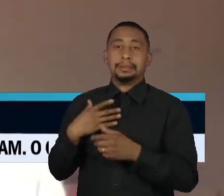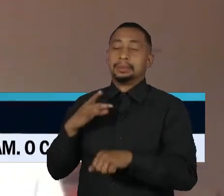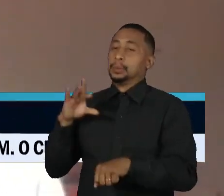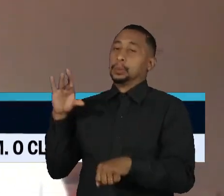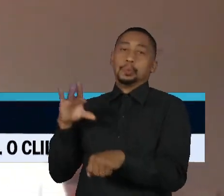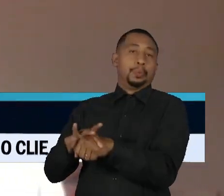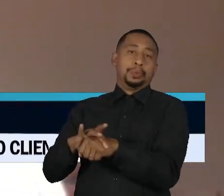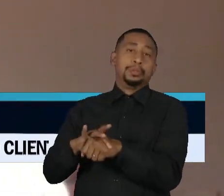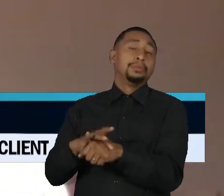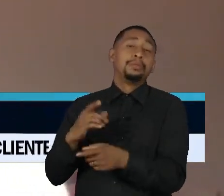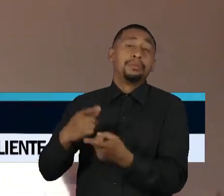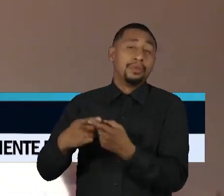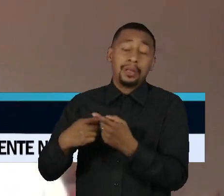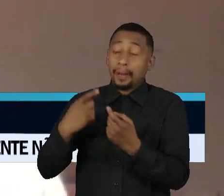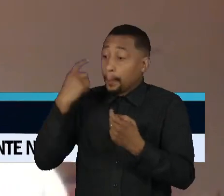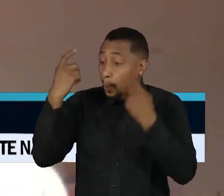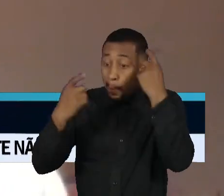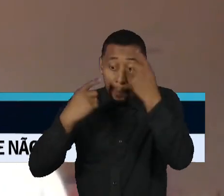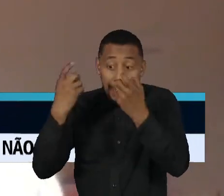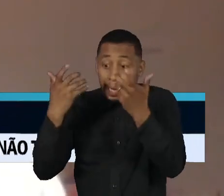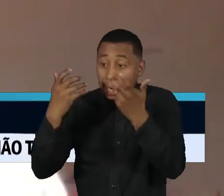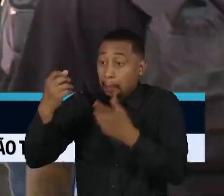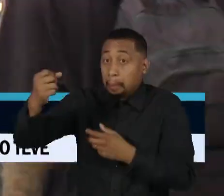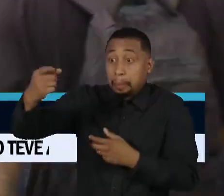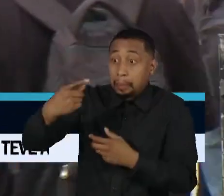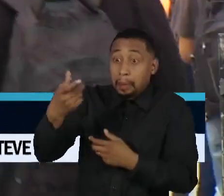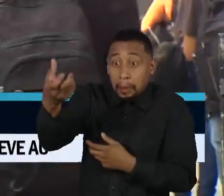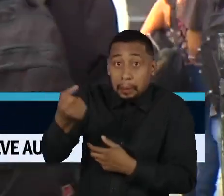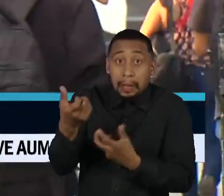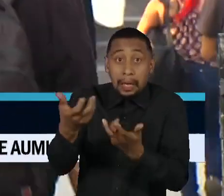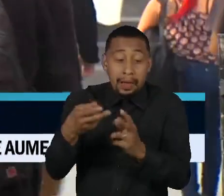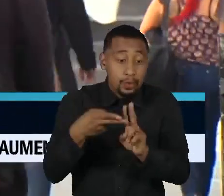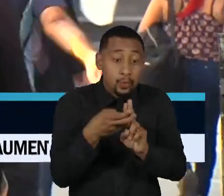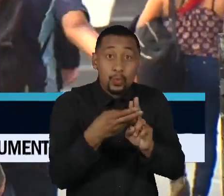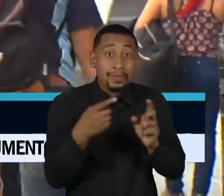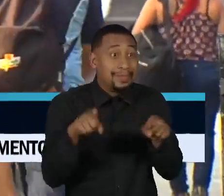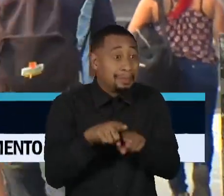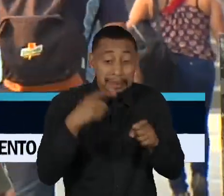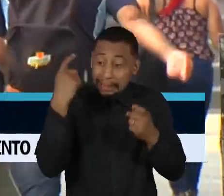sobre a Previdência, pressão sobre o SUS também. Então, isso é uma tragédia para o nosso país.